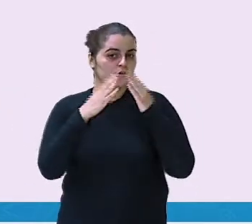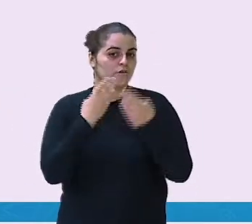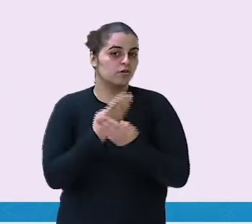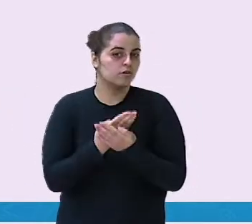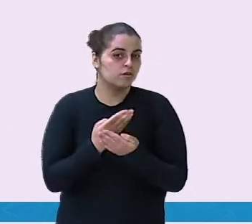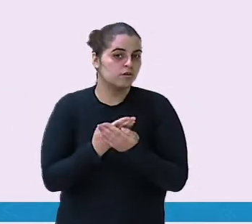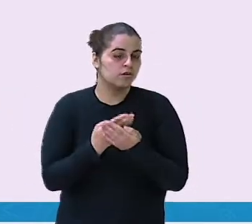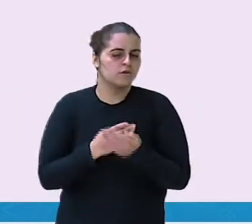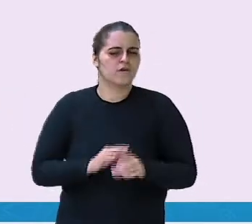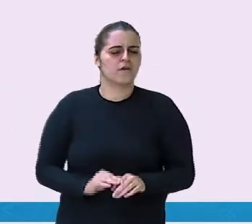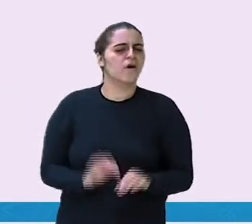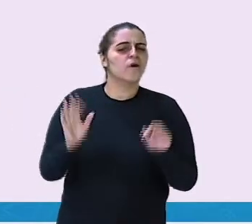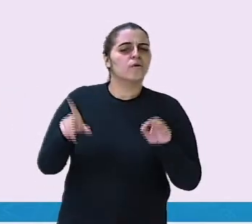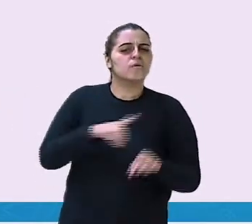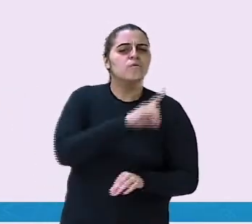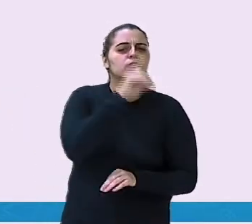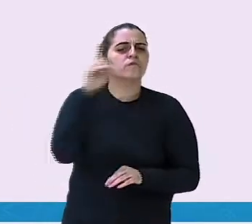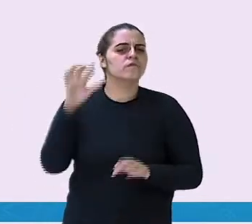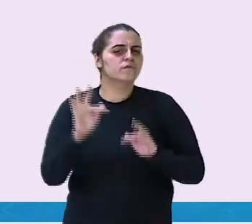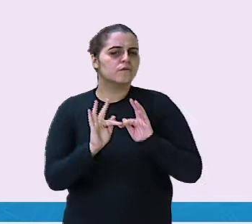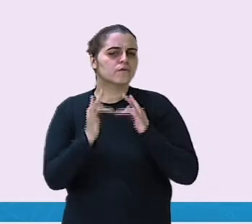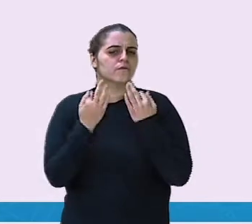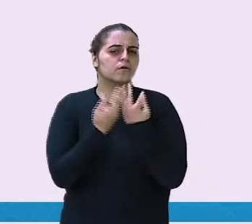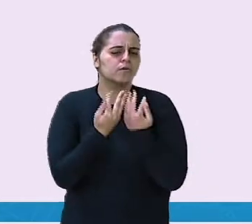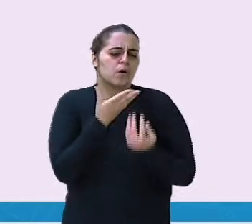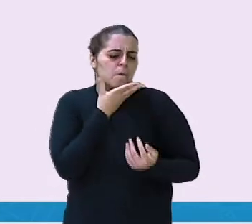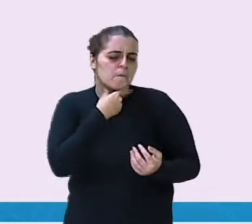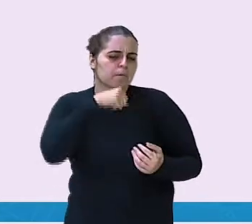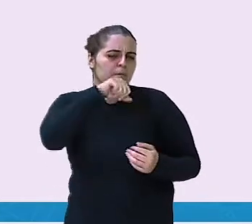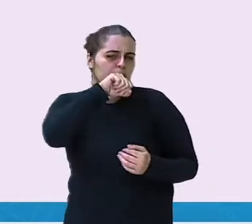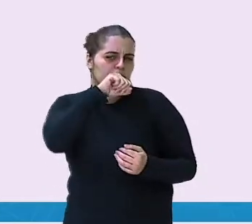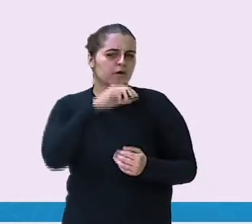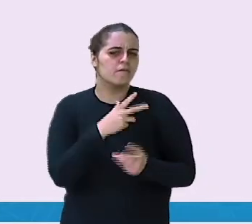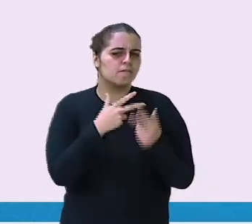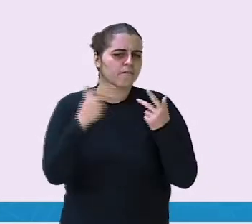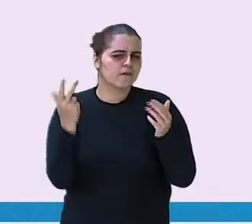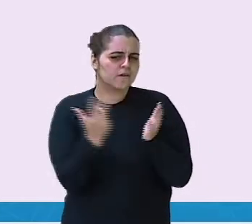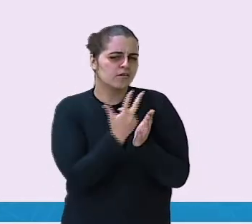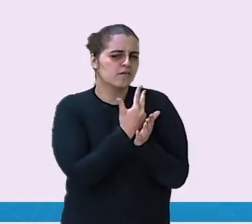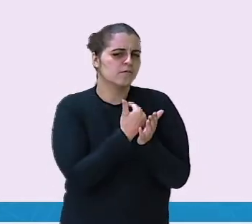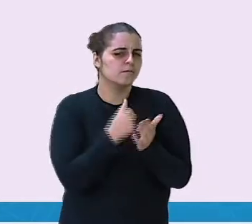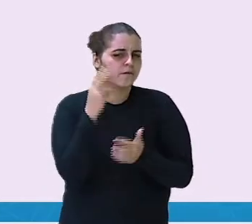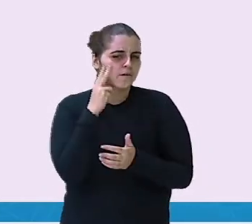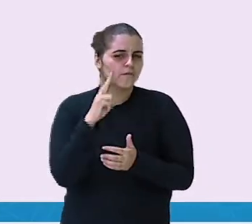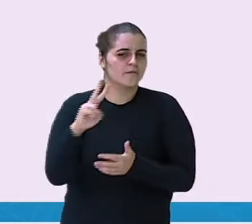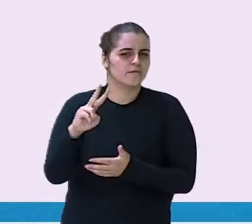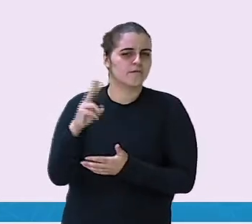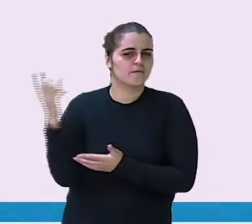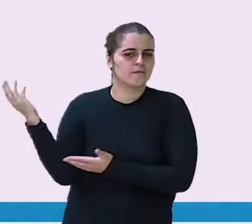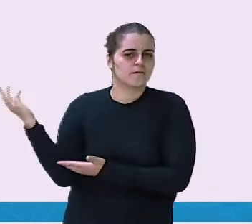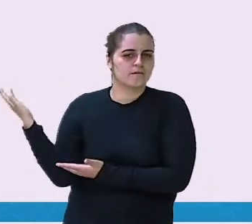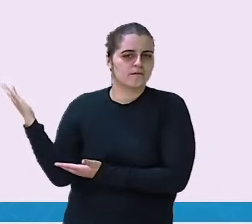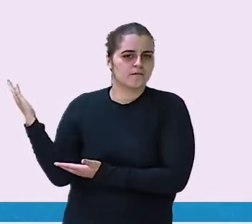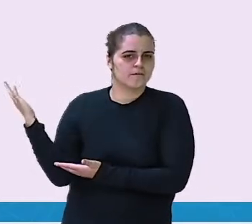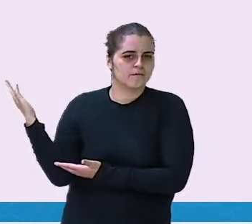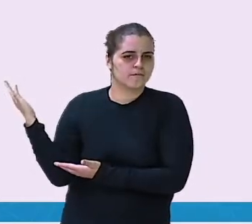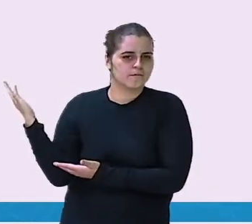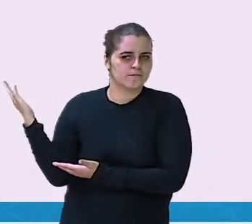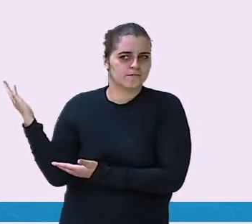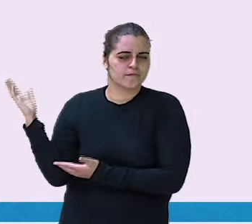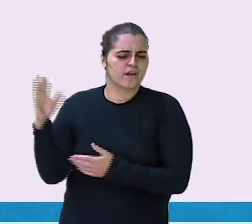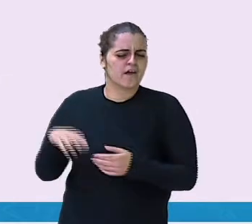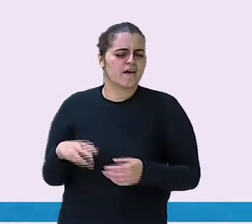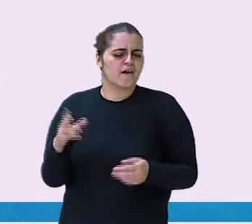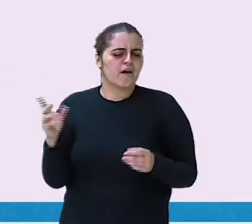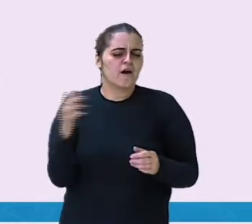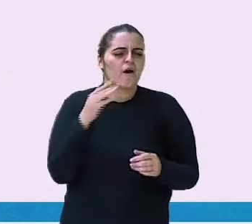bebê com papai. Então, foram várias fotos que foi colocando no início. E agora, eu e